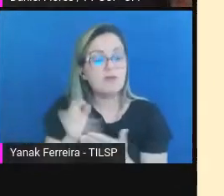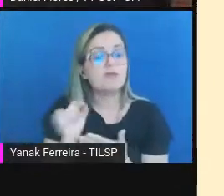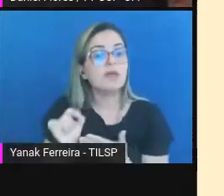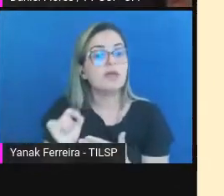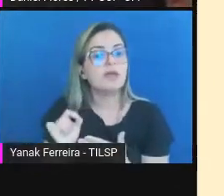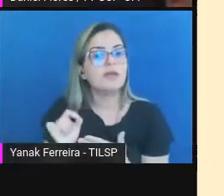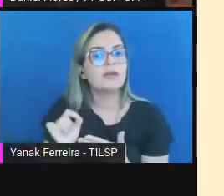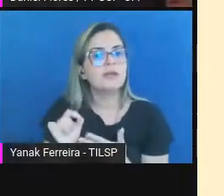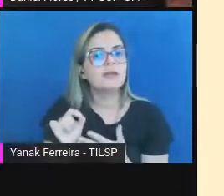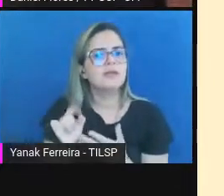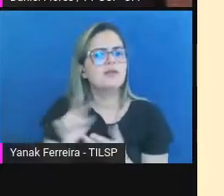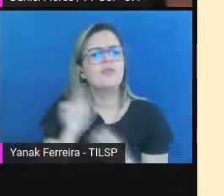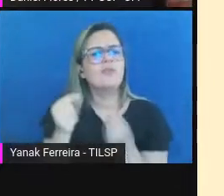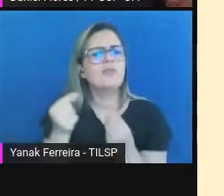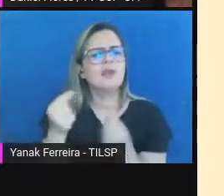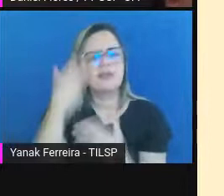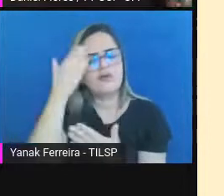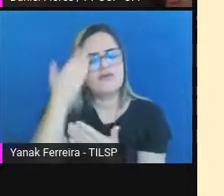segunda norma ISO,